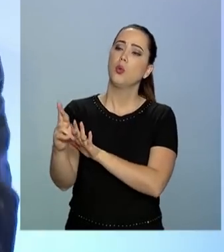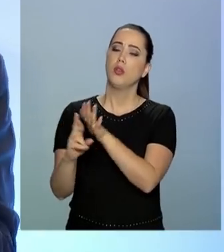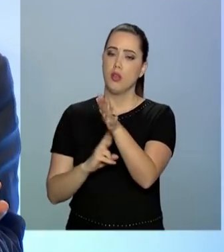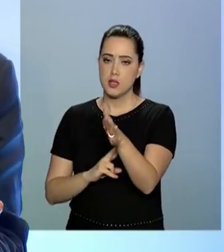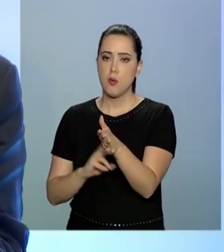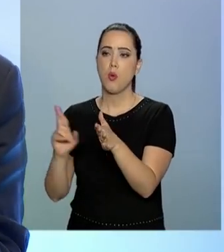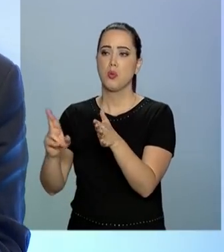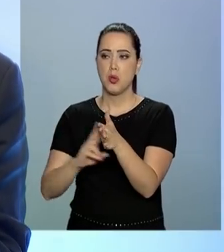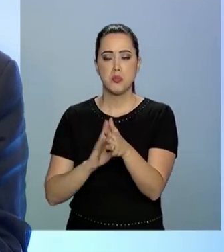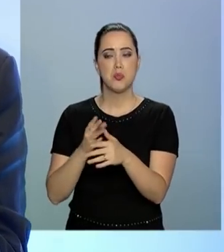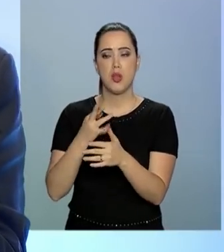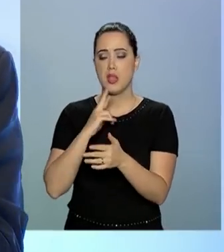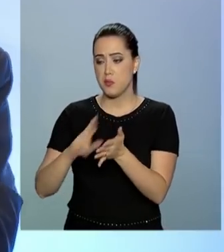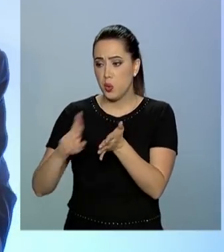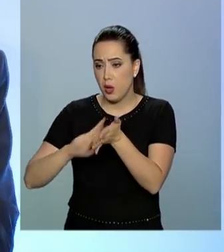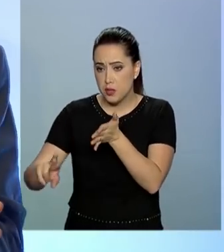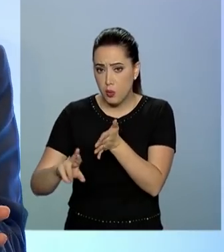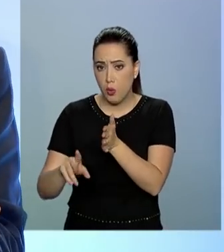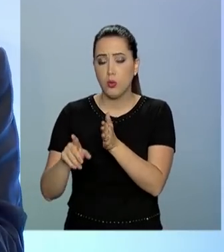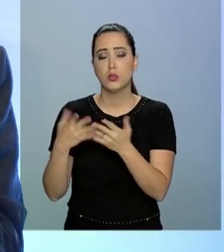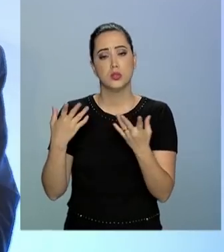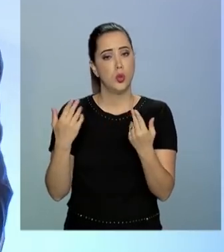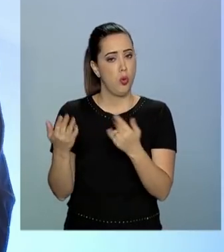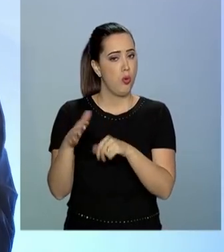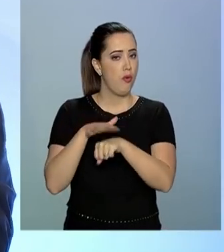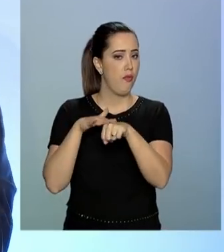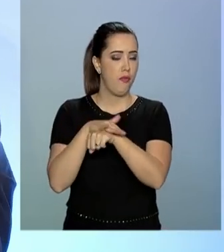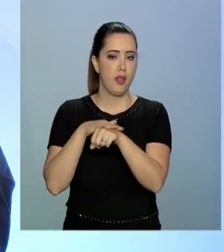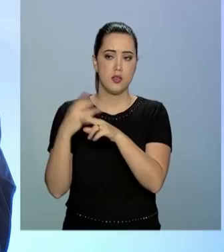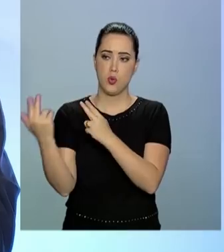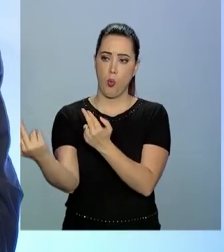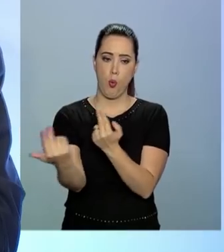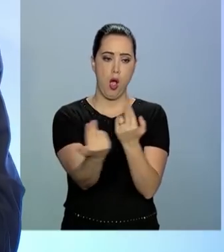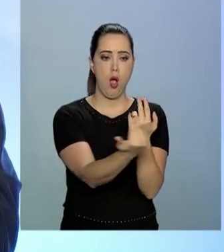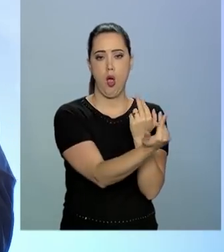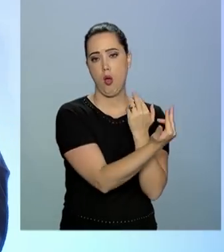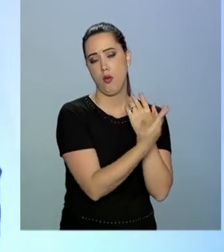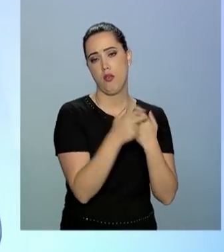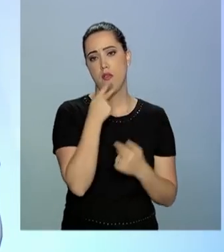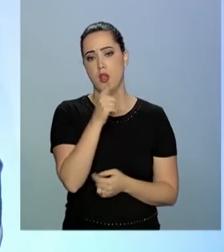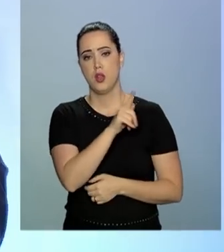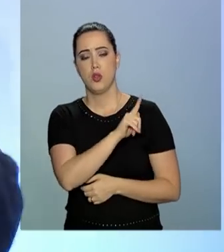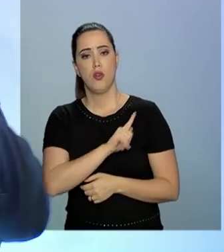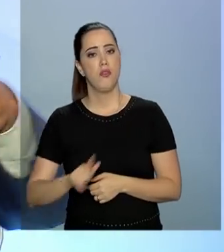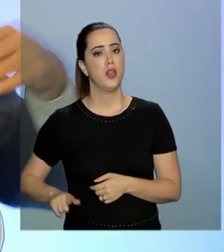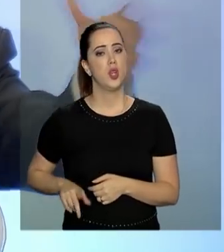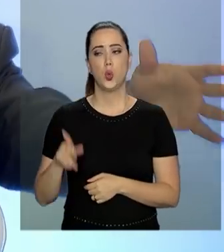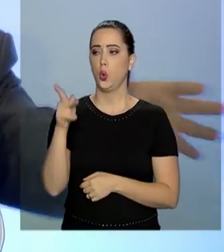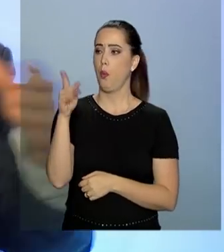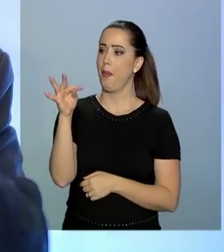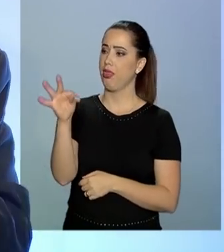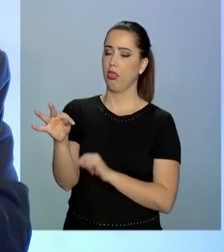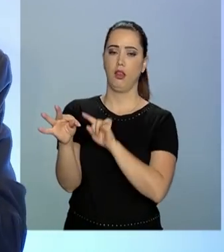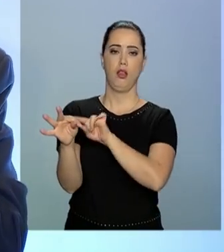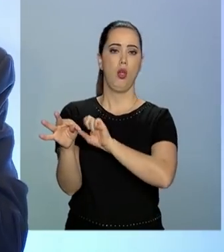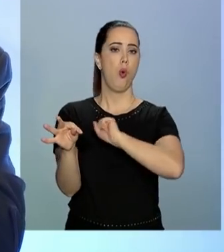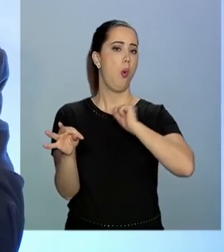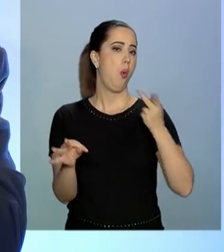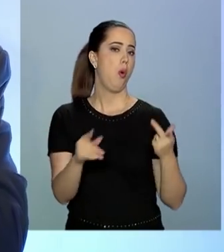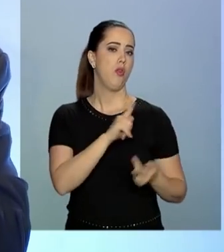e conversar abertamente sobre isso e converso igualmente, sem nenhum preconceito. Digo para o governador do PT, como digo para o governador do PSL,